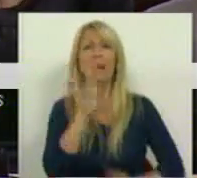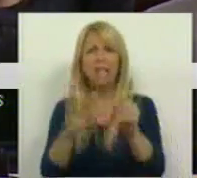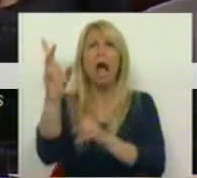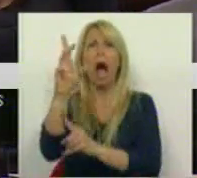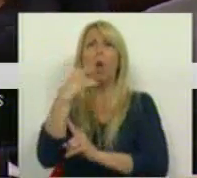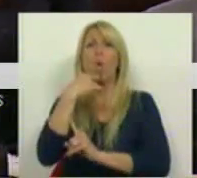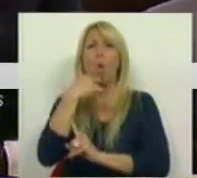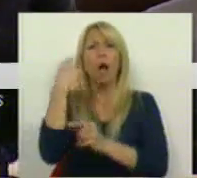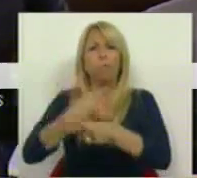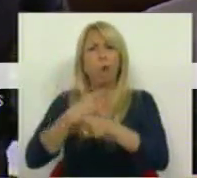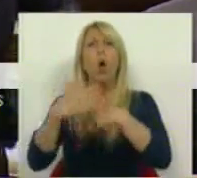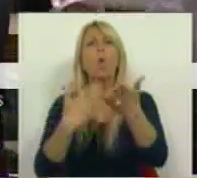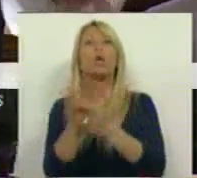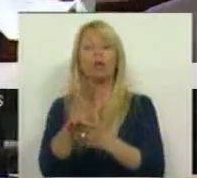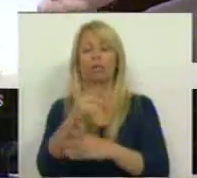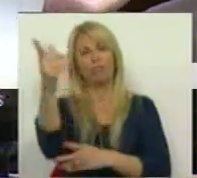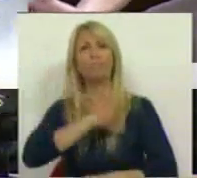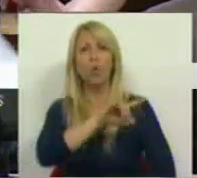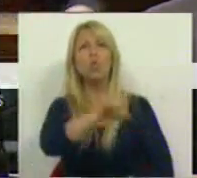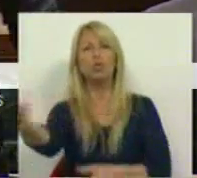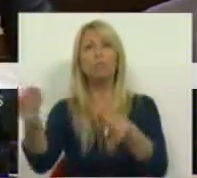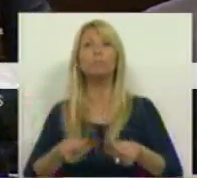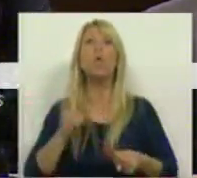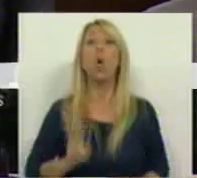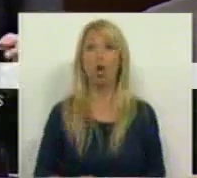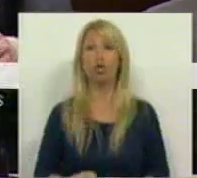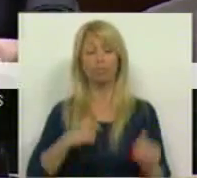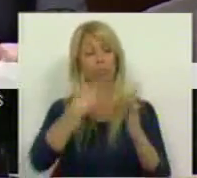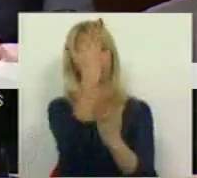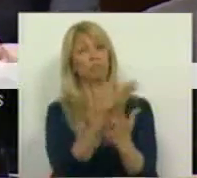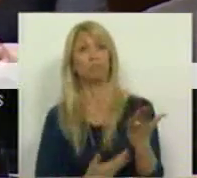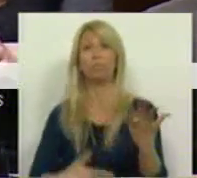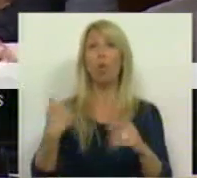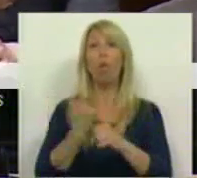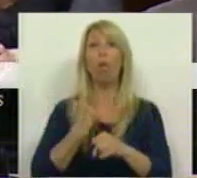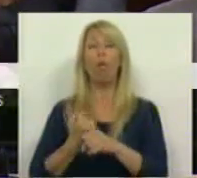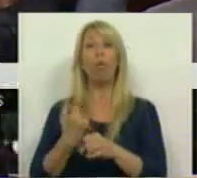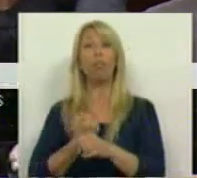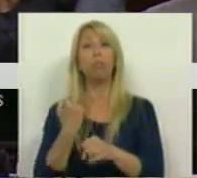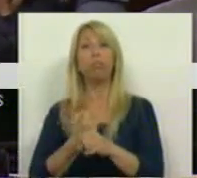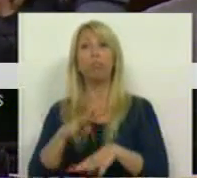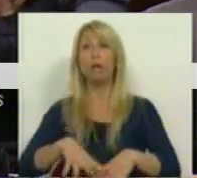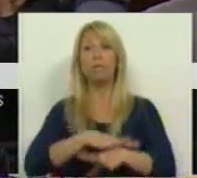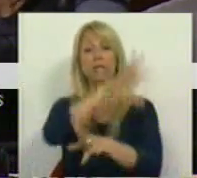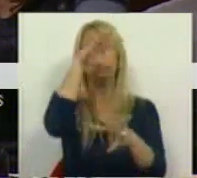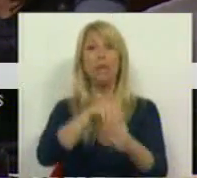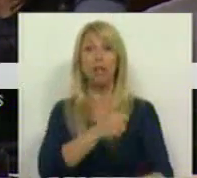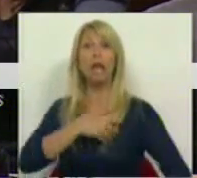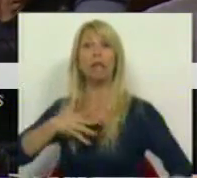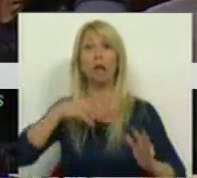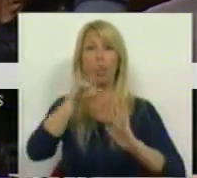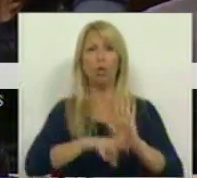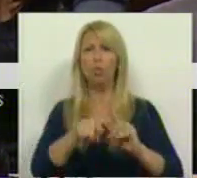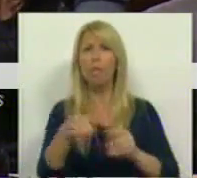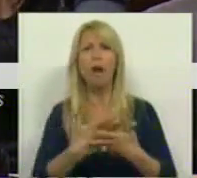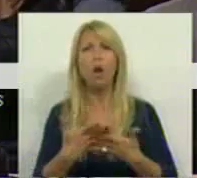E o é os senhores nos apresentam? Um diploma que trata de procedimentos administrativos dentro das entidades reguladoras. Não trata daquilo que é